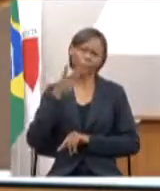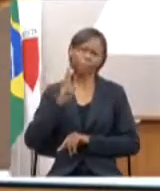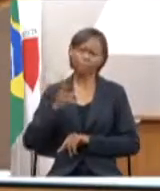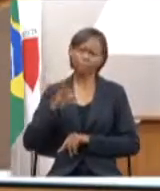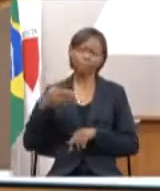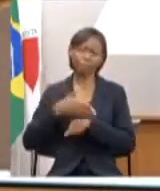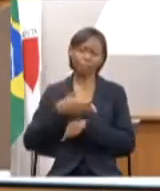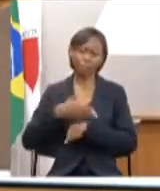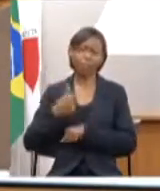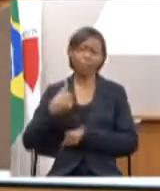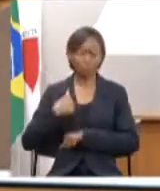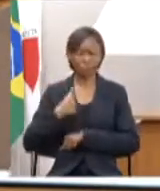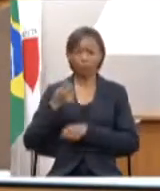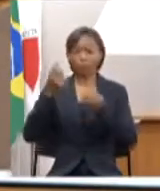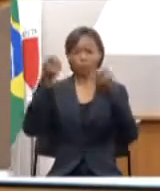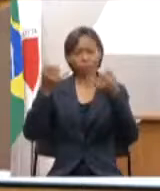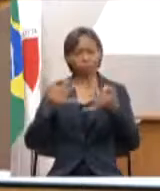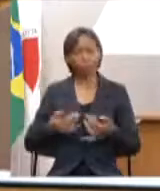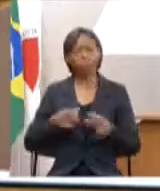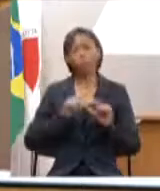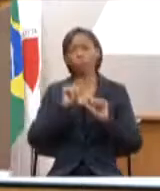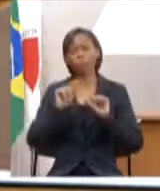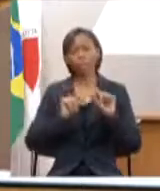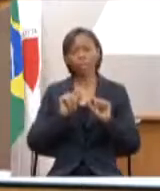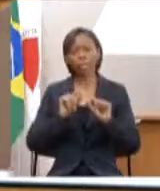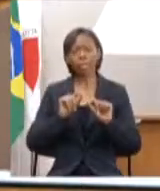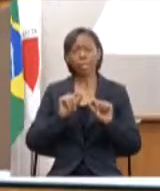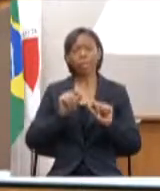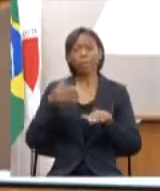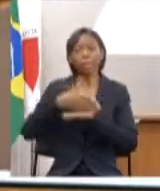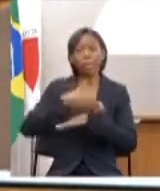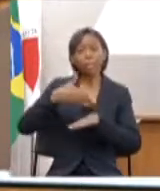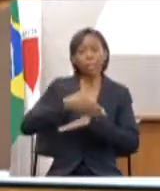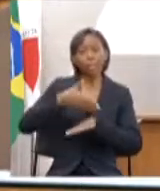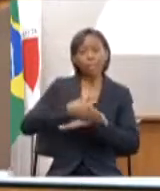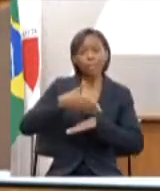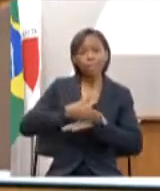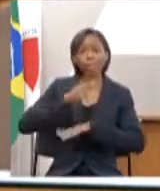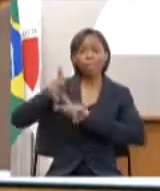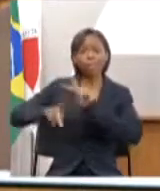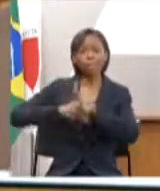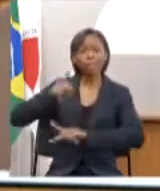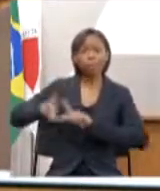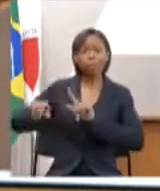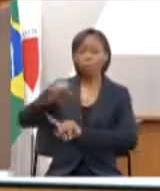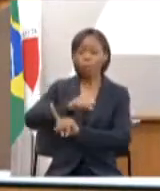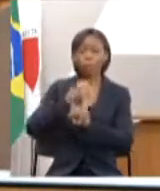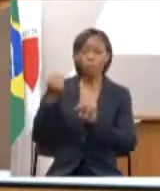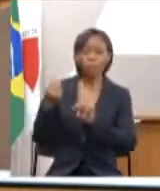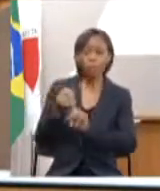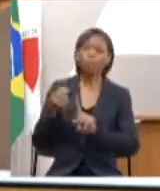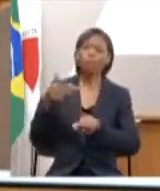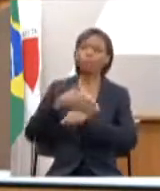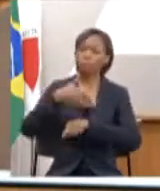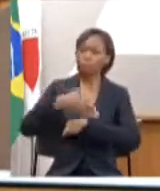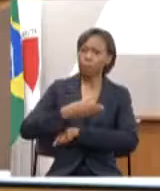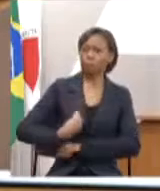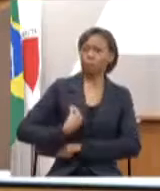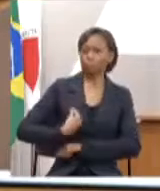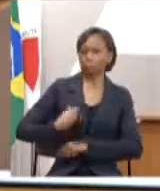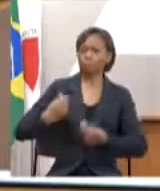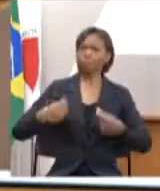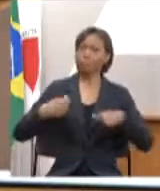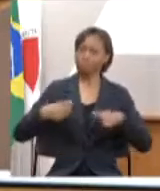Fiscalização Financeira e Orçamentária da participação popular, da participação dos cidadãos nos processos